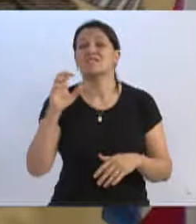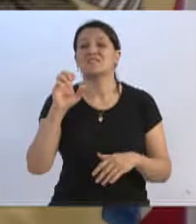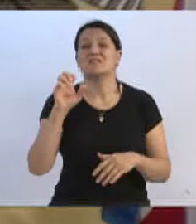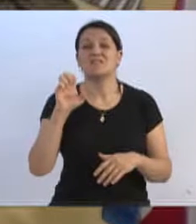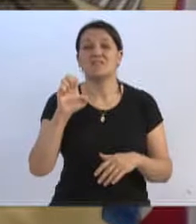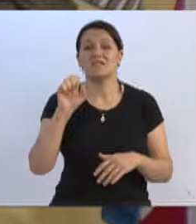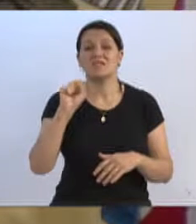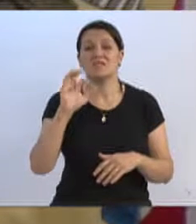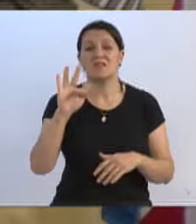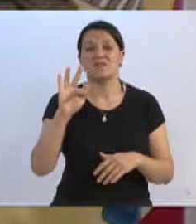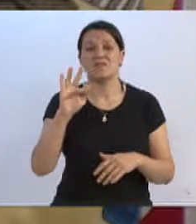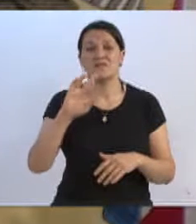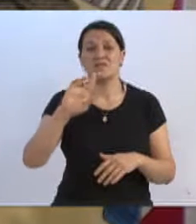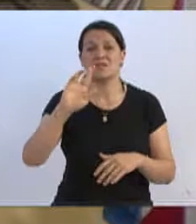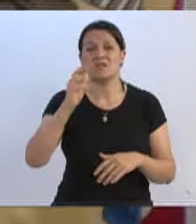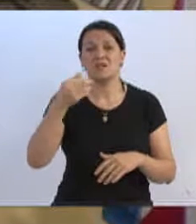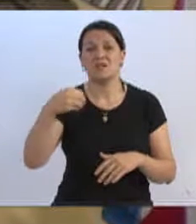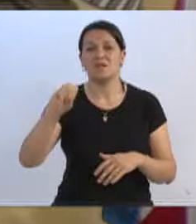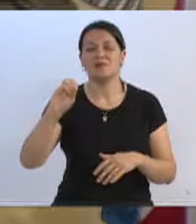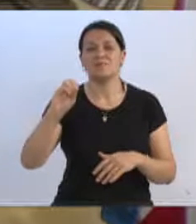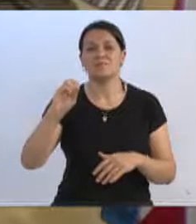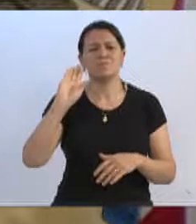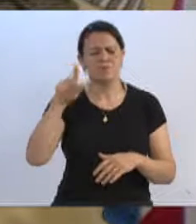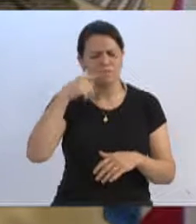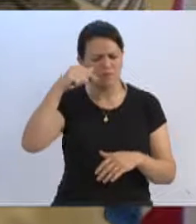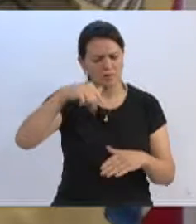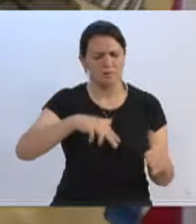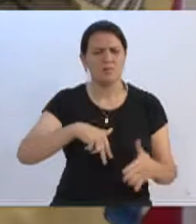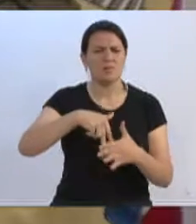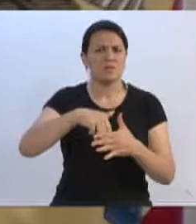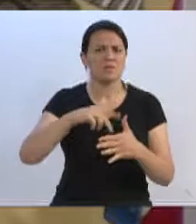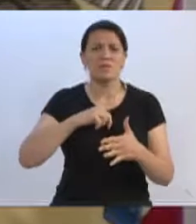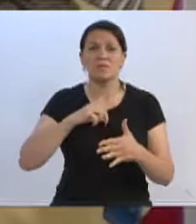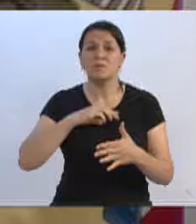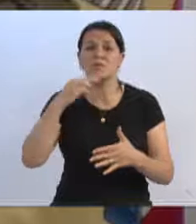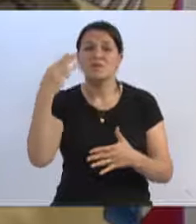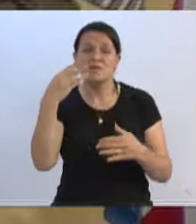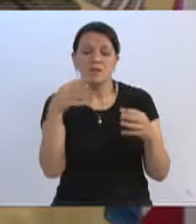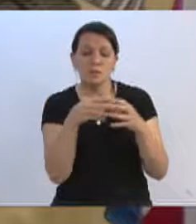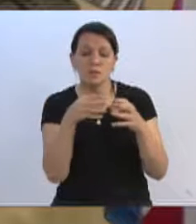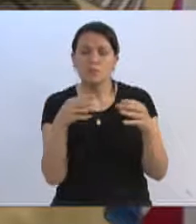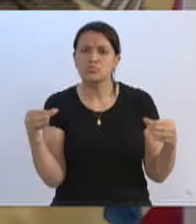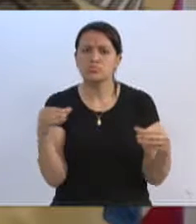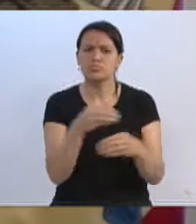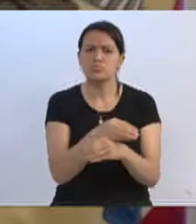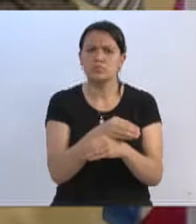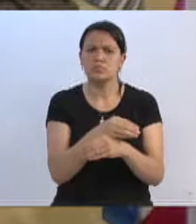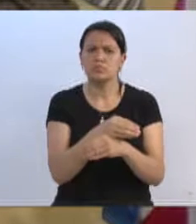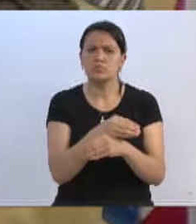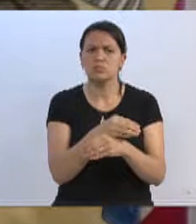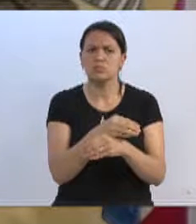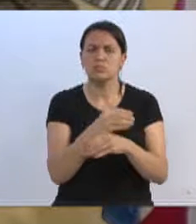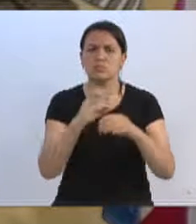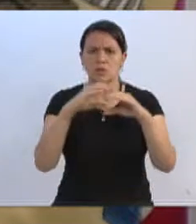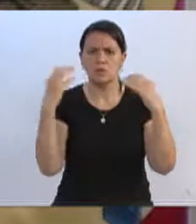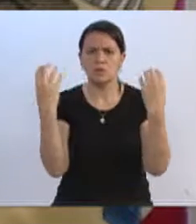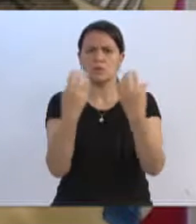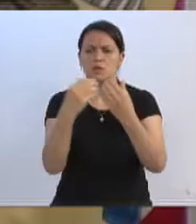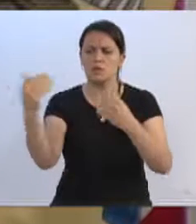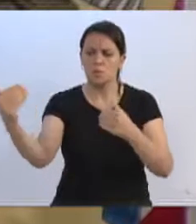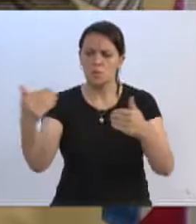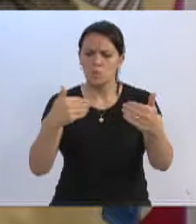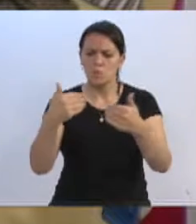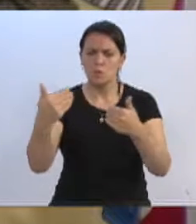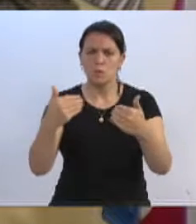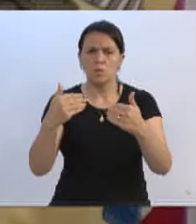Rebelo, que já havia falado aqui nessa tribuna, onde éramos para ter três equipes completas lá atendendo a comunidade, comunidade extra do